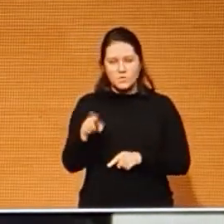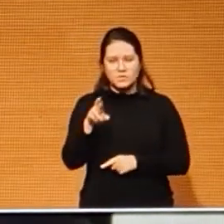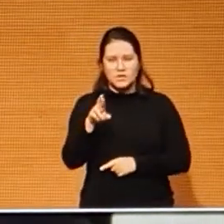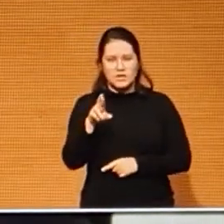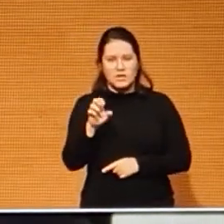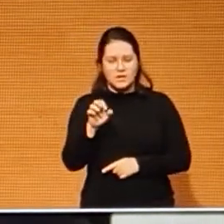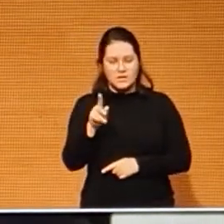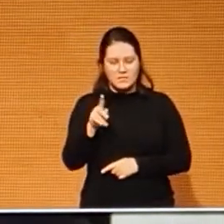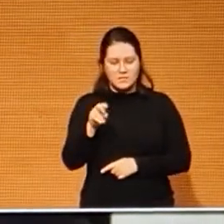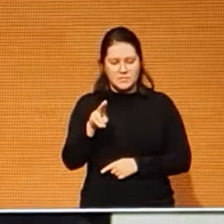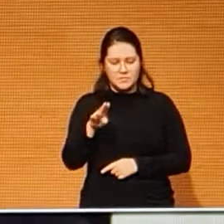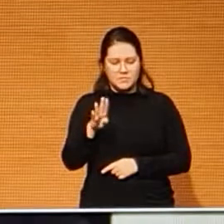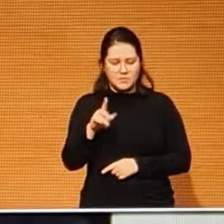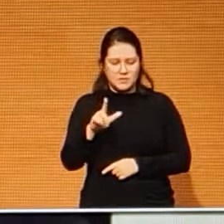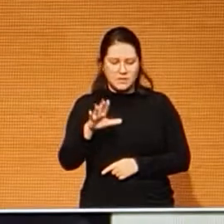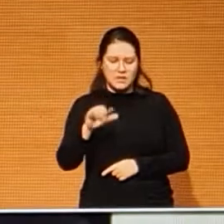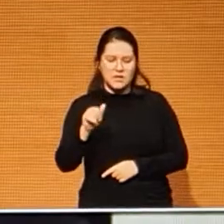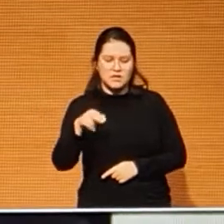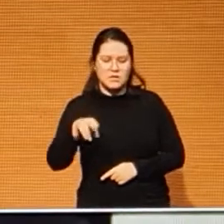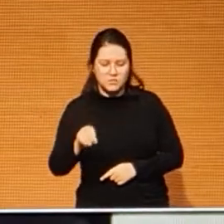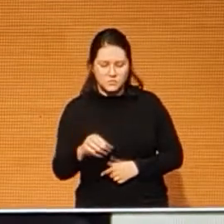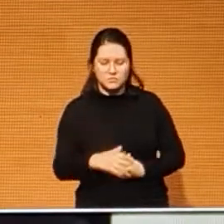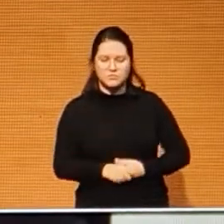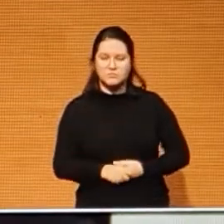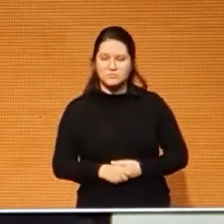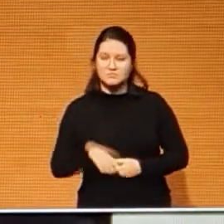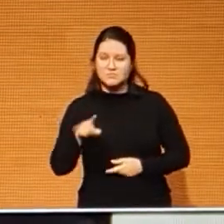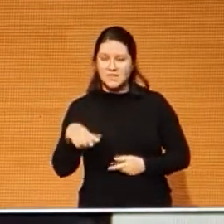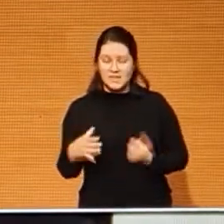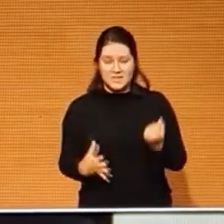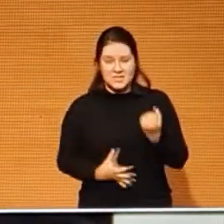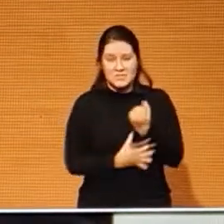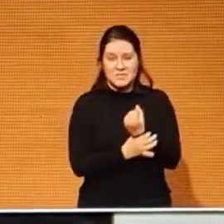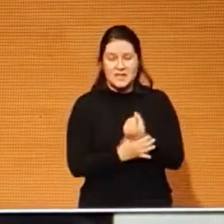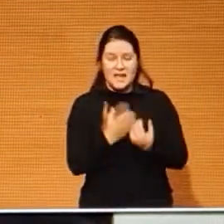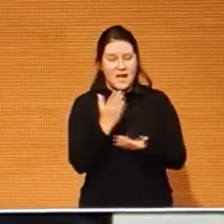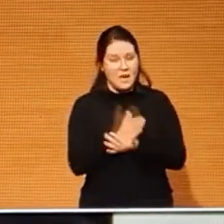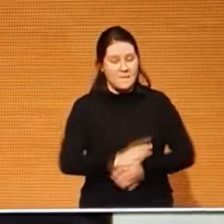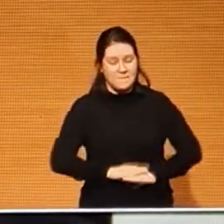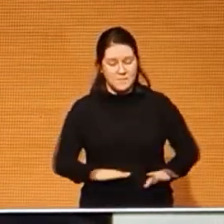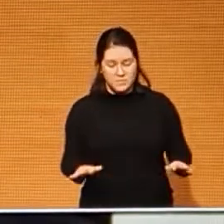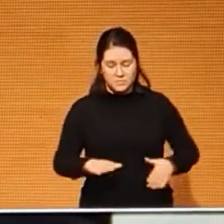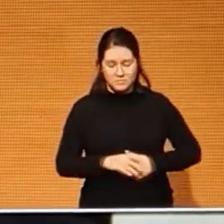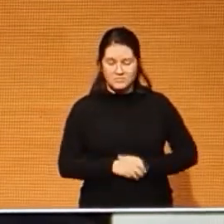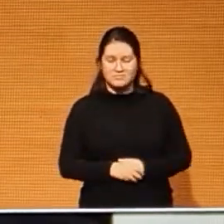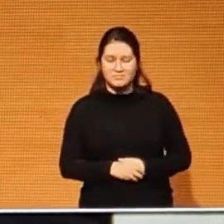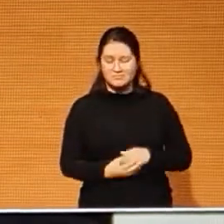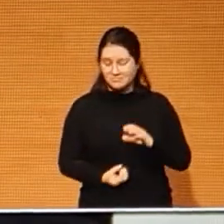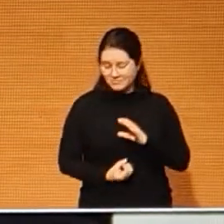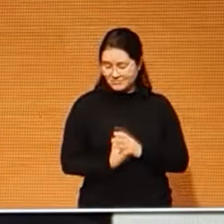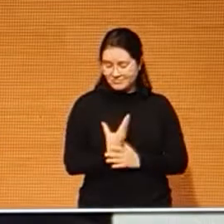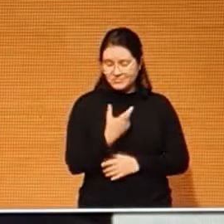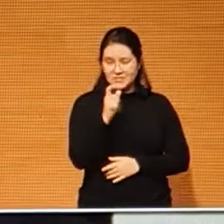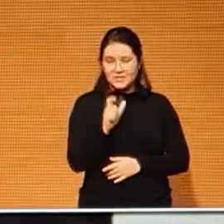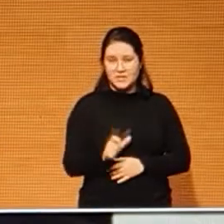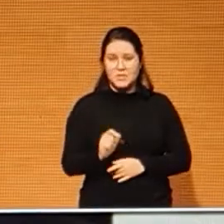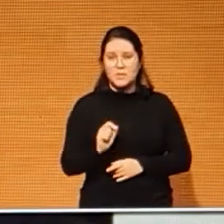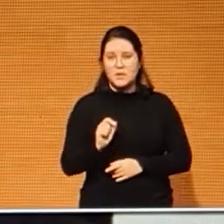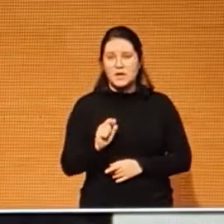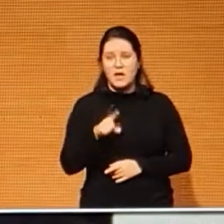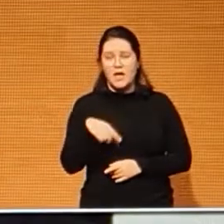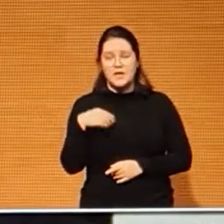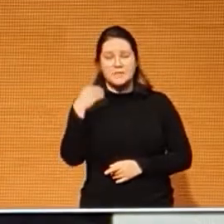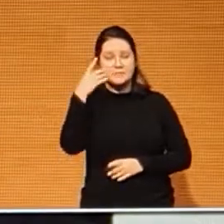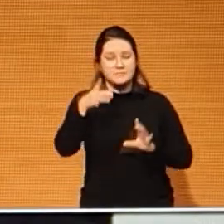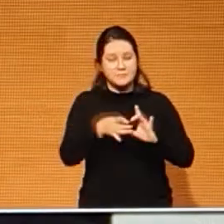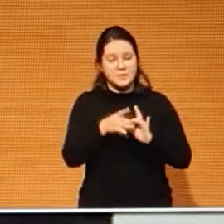acaba com a estabilidade para a grande maioria dos servidores públicos, que cria a figura patética do vínculo de experiência, inclusive